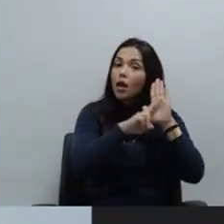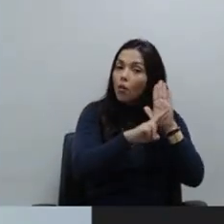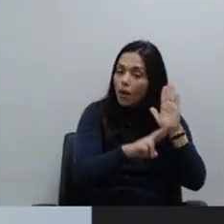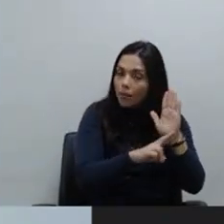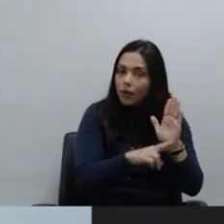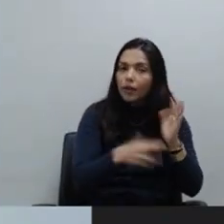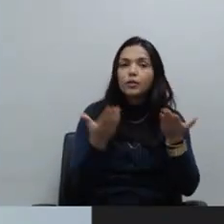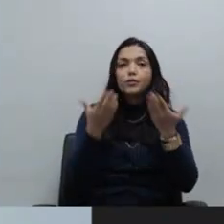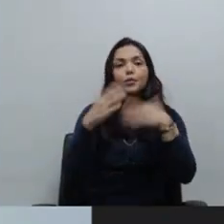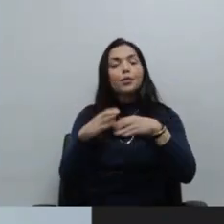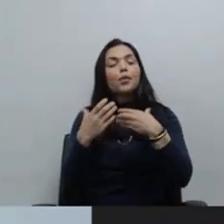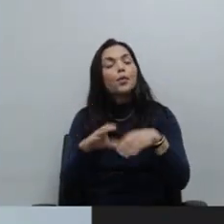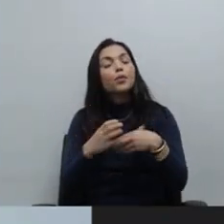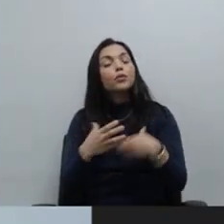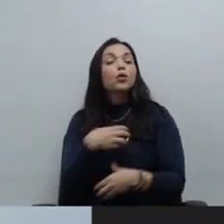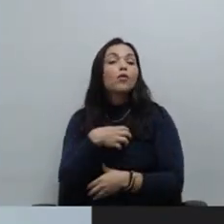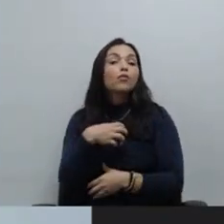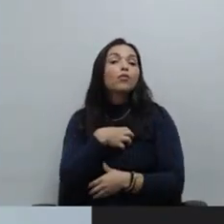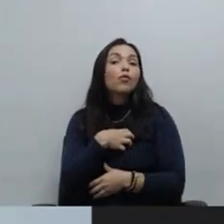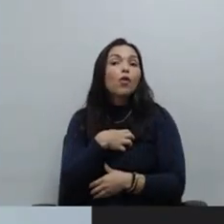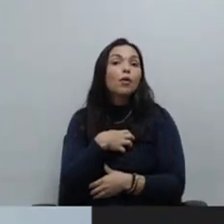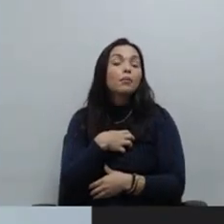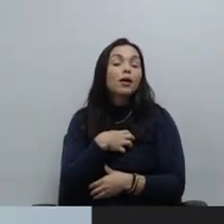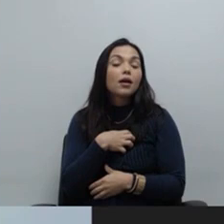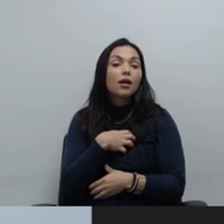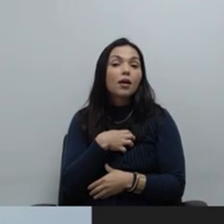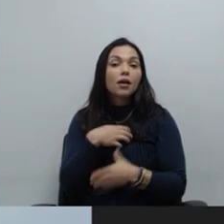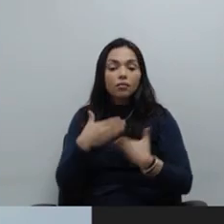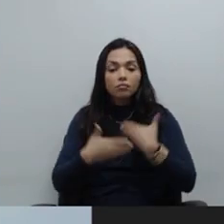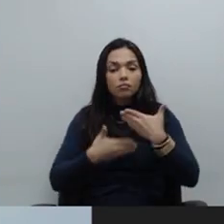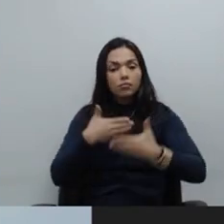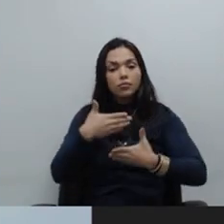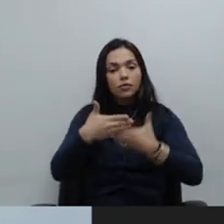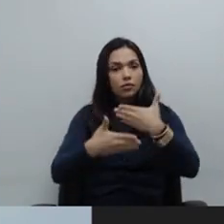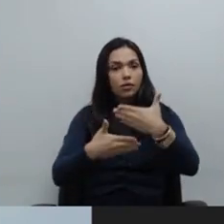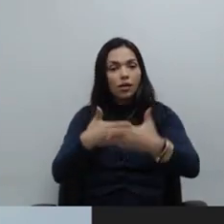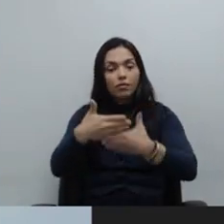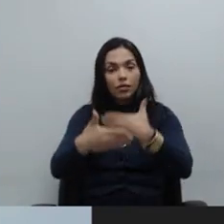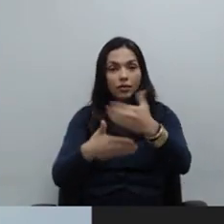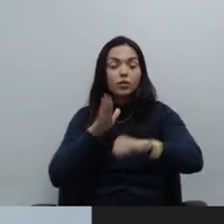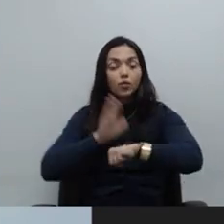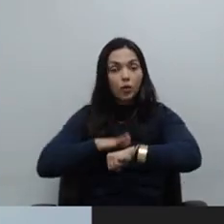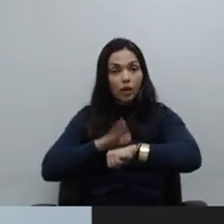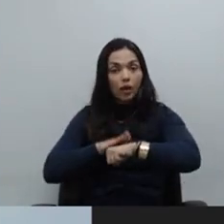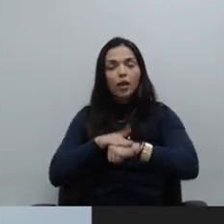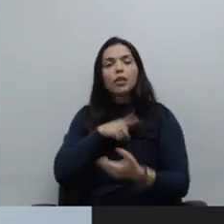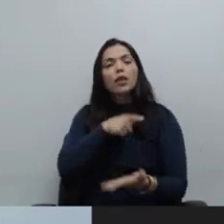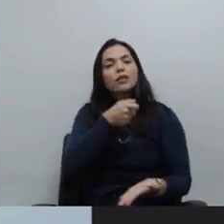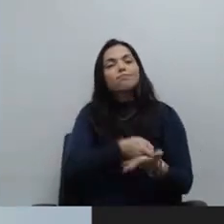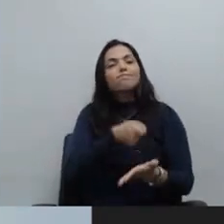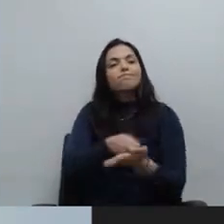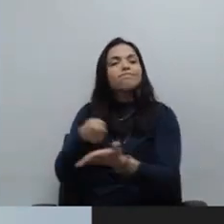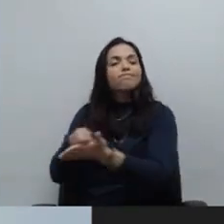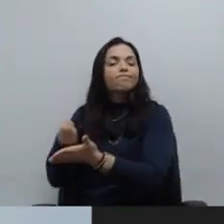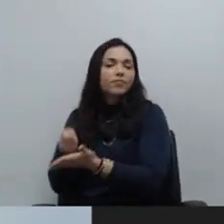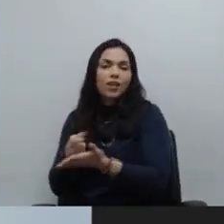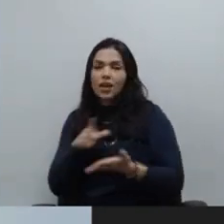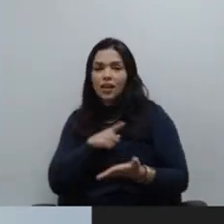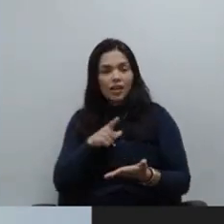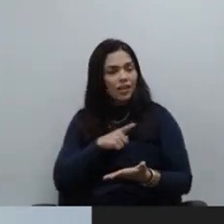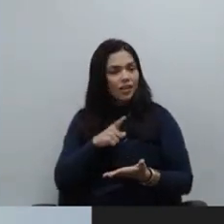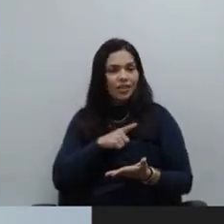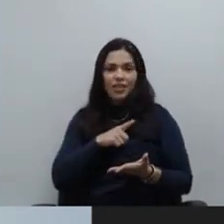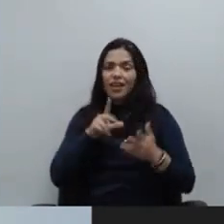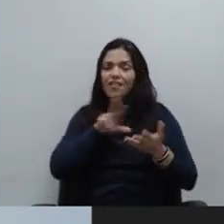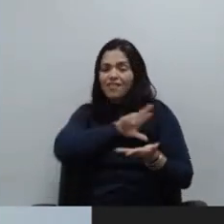concurso foi avançando no decorrer do tempo impôs diversas violações ao devido processo legal.